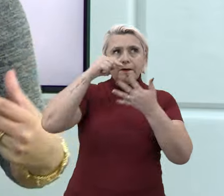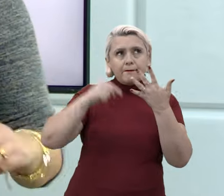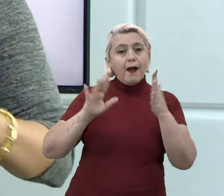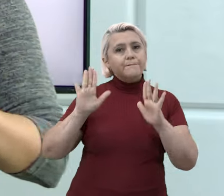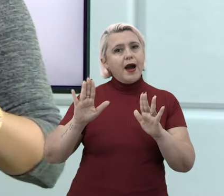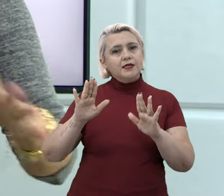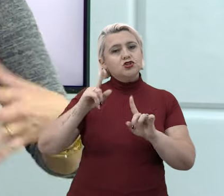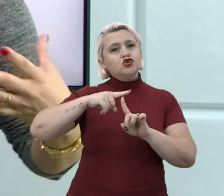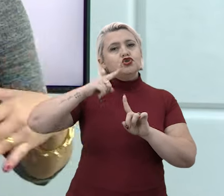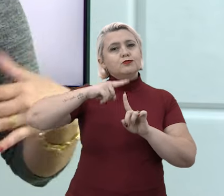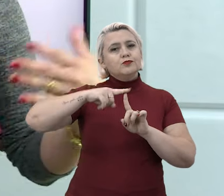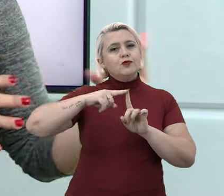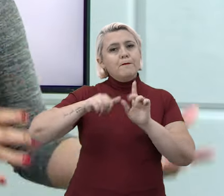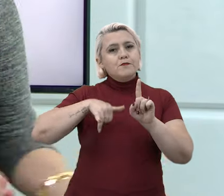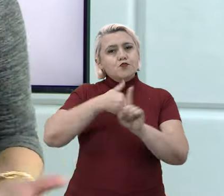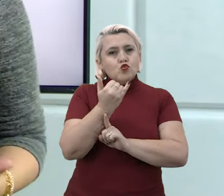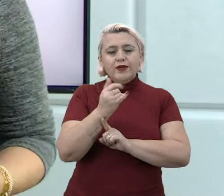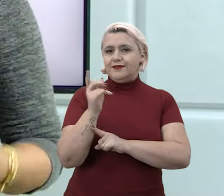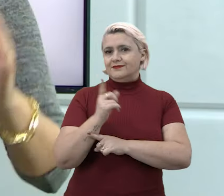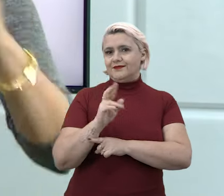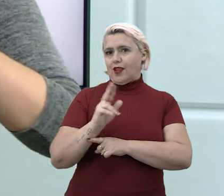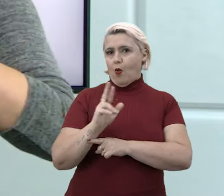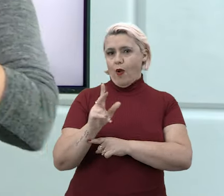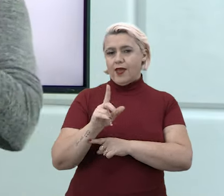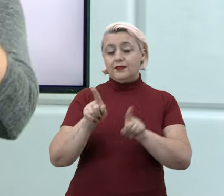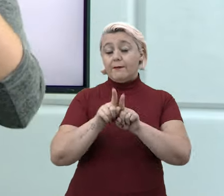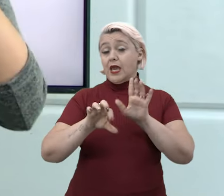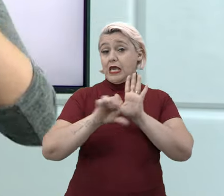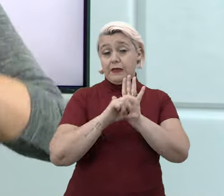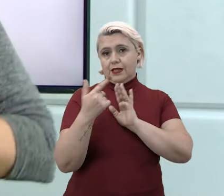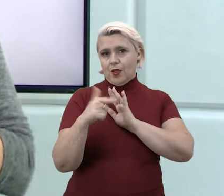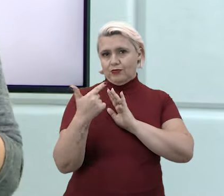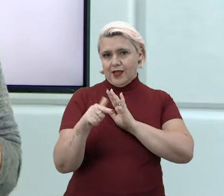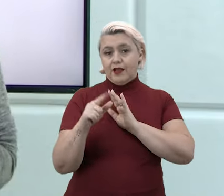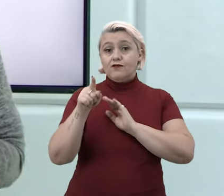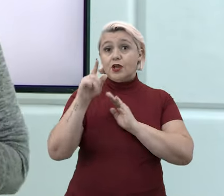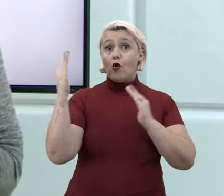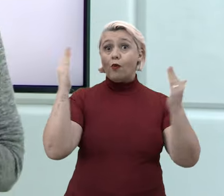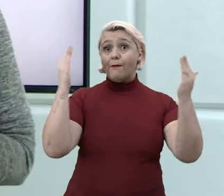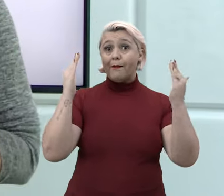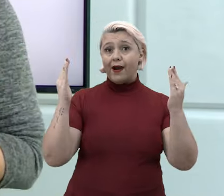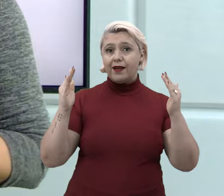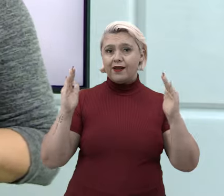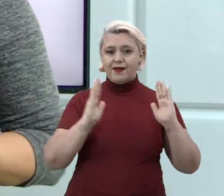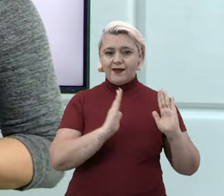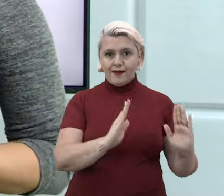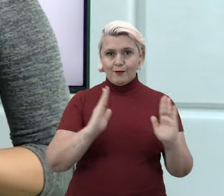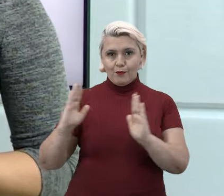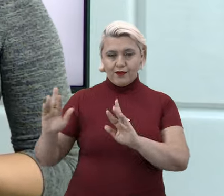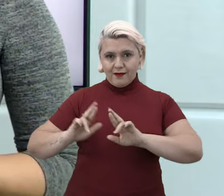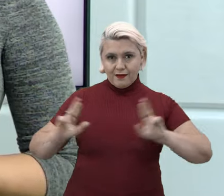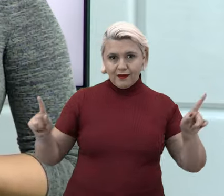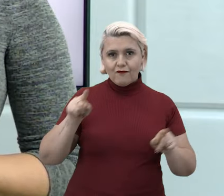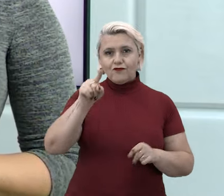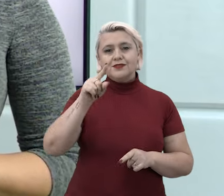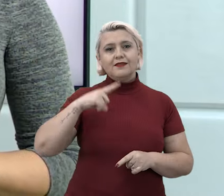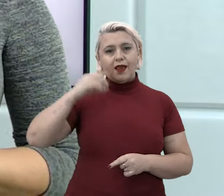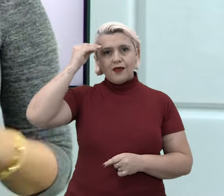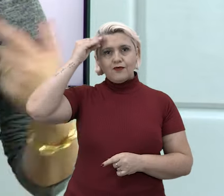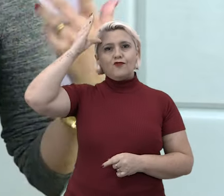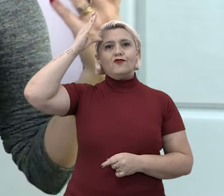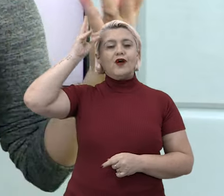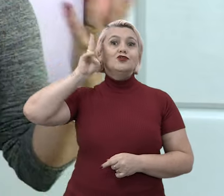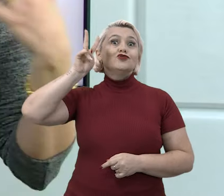compreensão de que era bullying e que era crime. Quando você compara épocas diferentes e você traz um conhecimento lá da